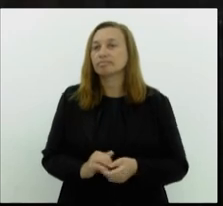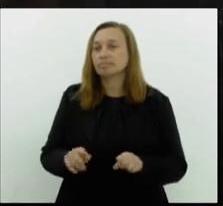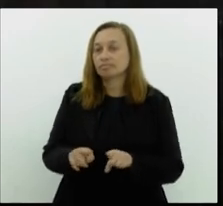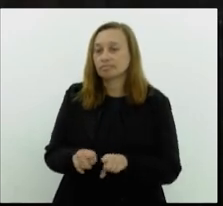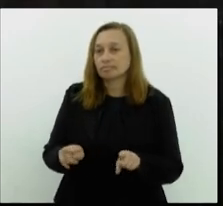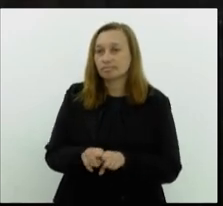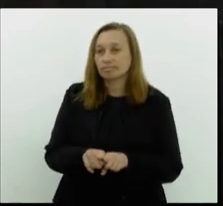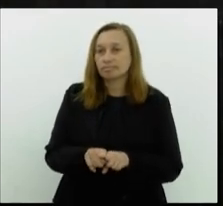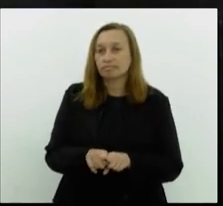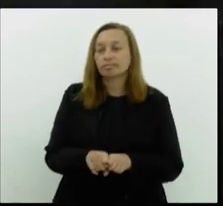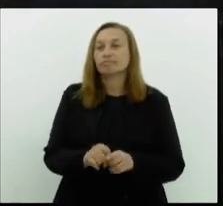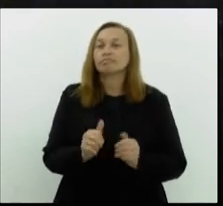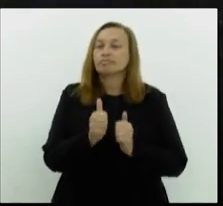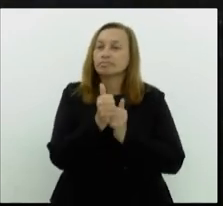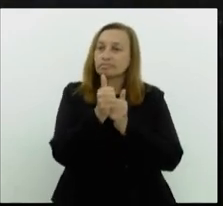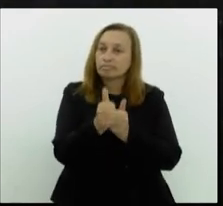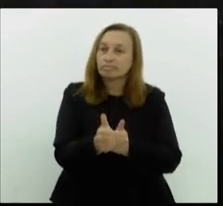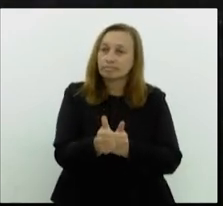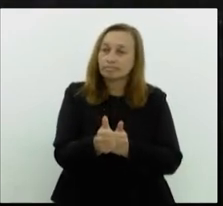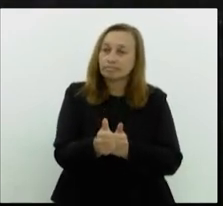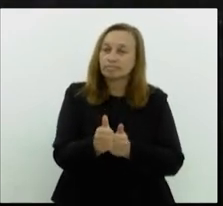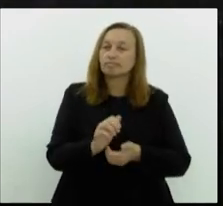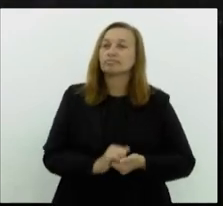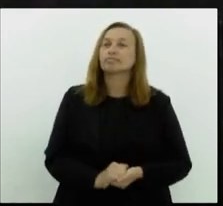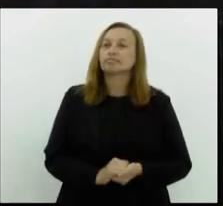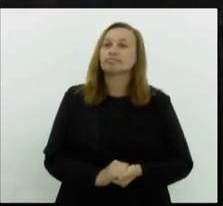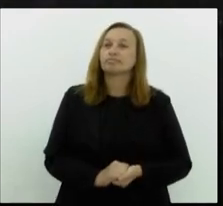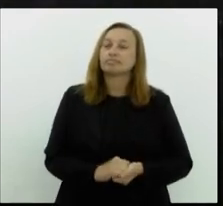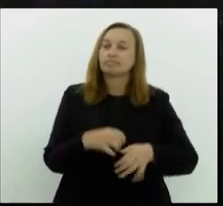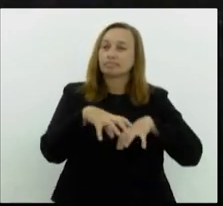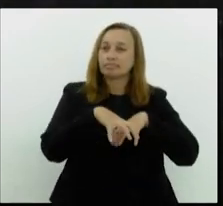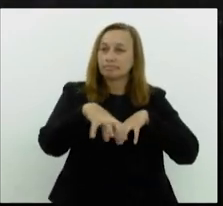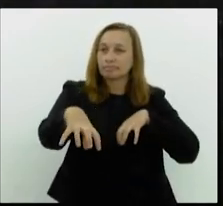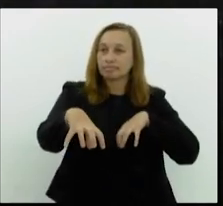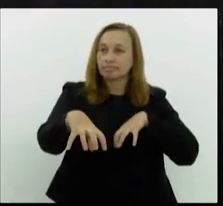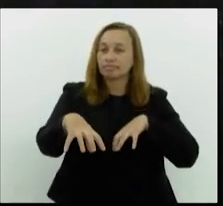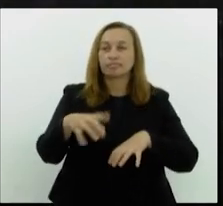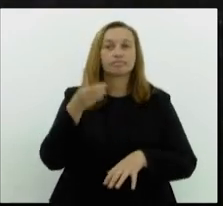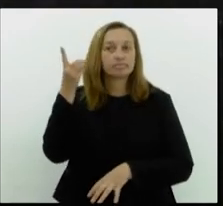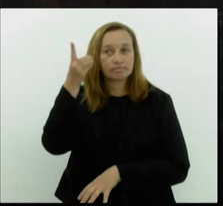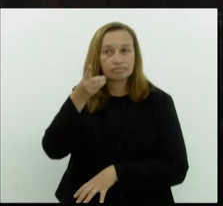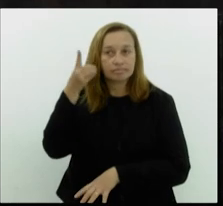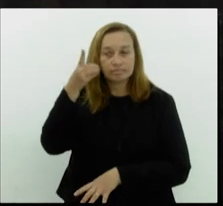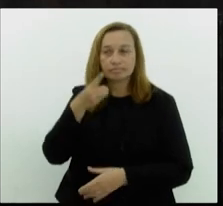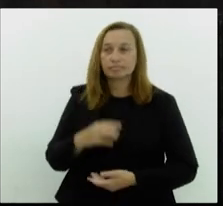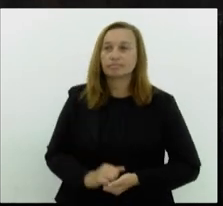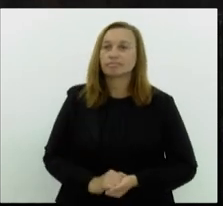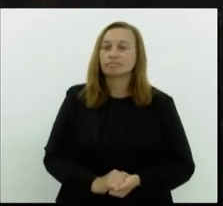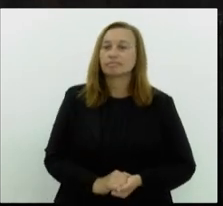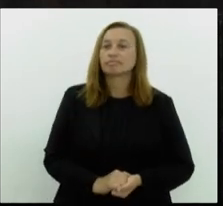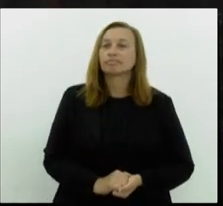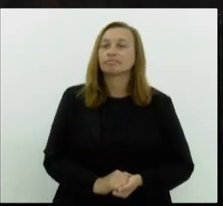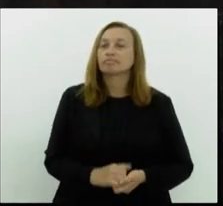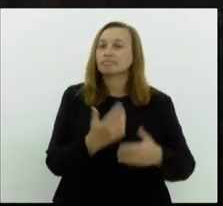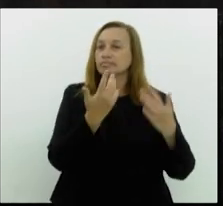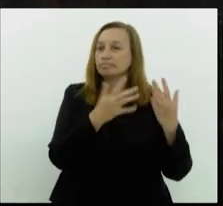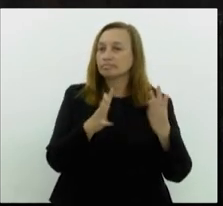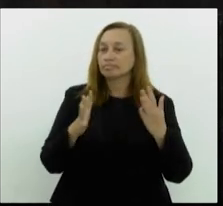aqueles que nos acompanham de forma remota. Cumprimentar